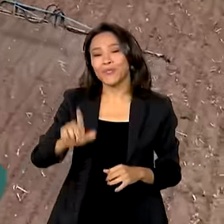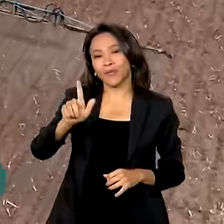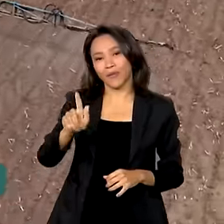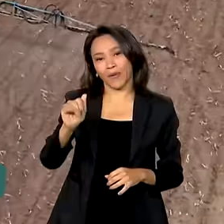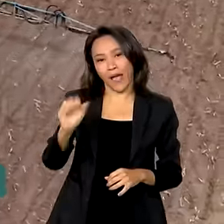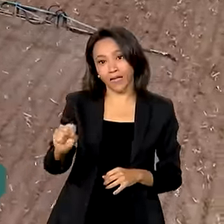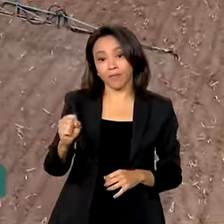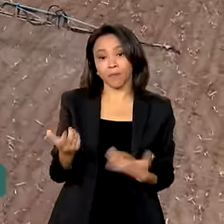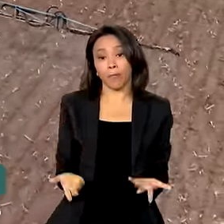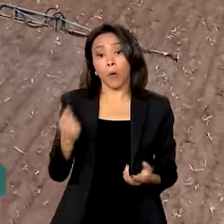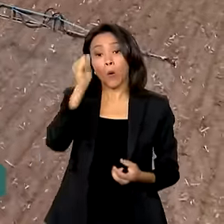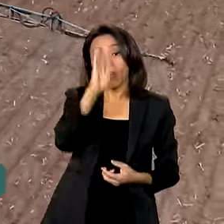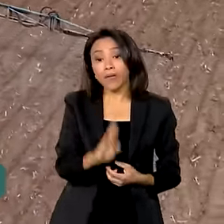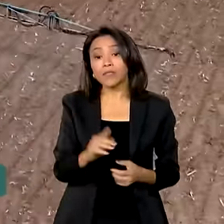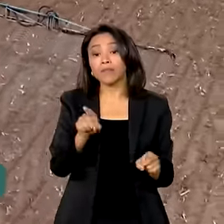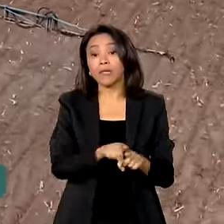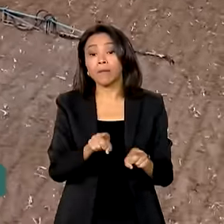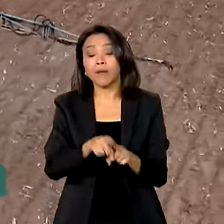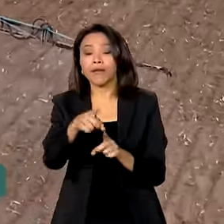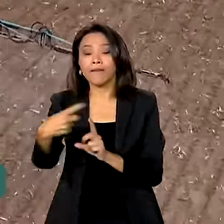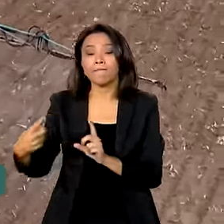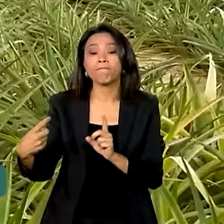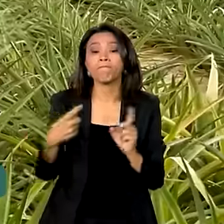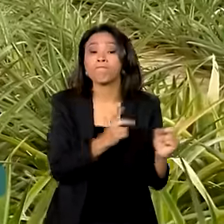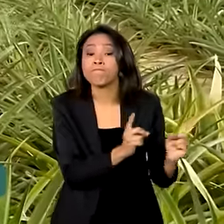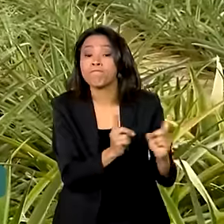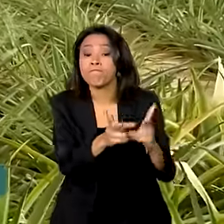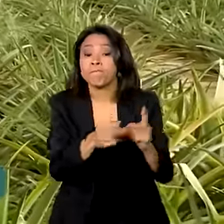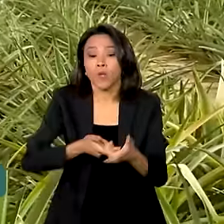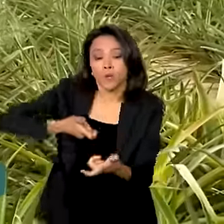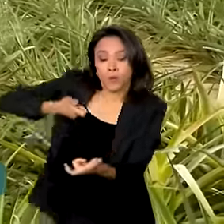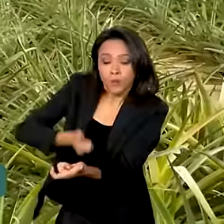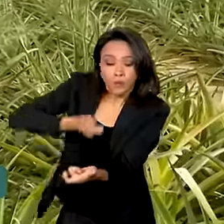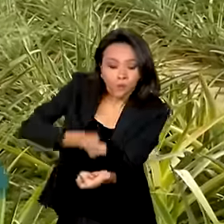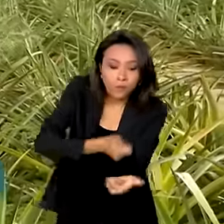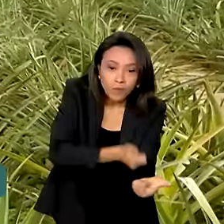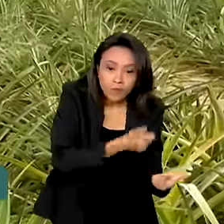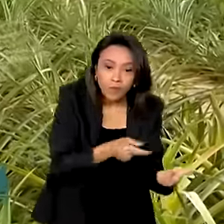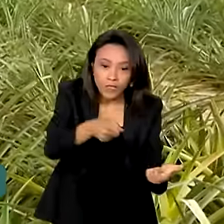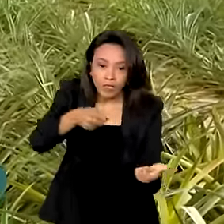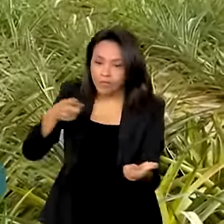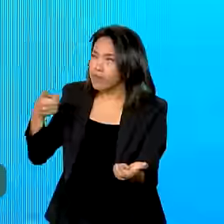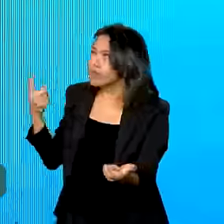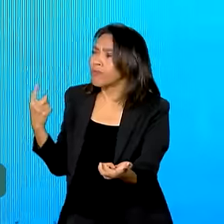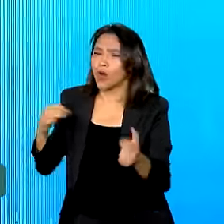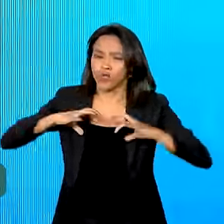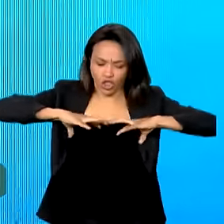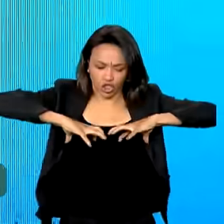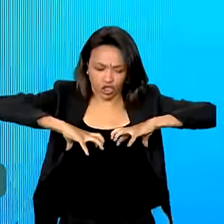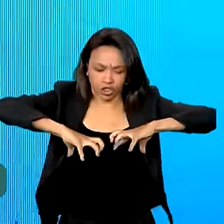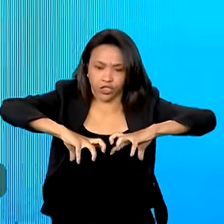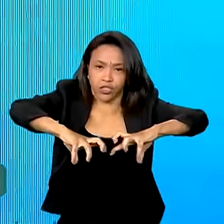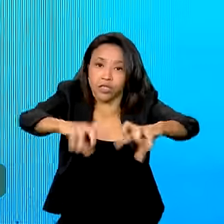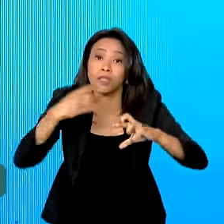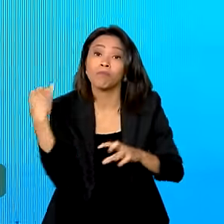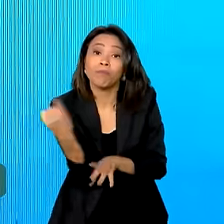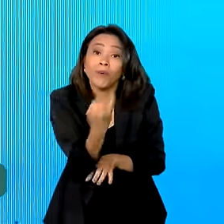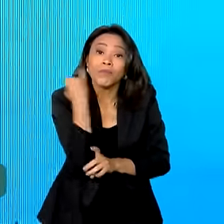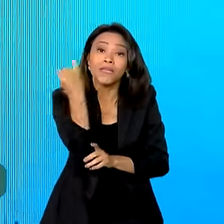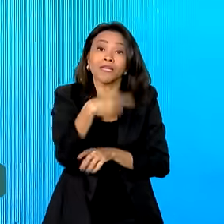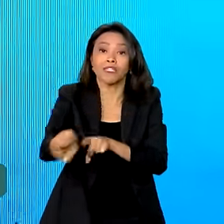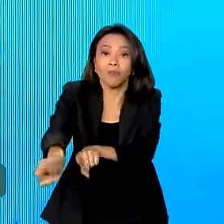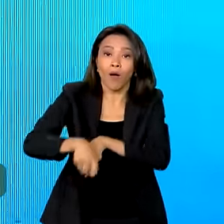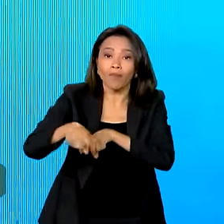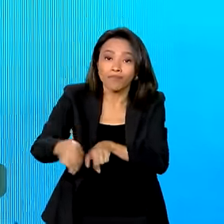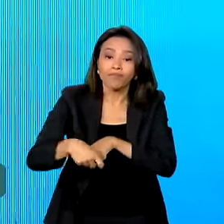O Brasil também importa da Bolívia adubos e fertilizantes, insumo fundamental para o agronegócio. O ministro da Agricultura destacou